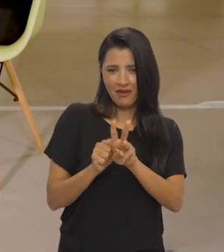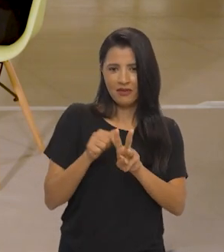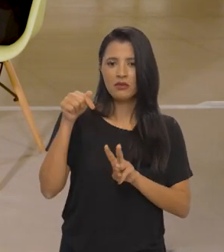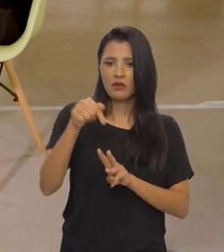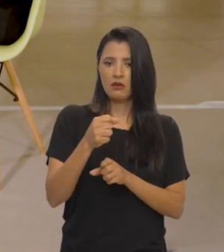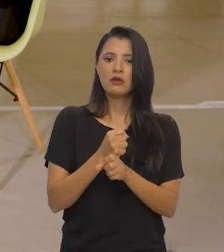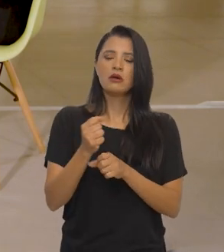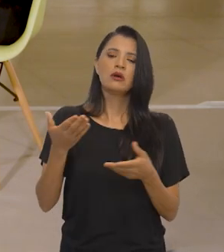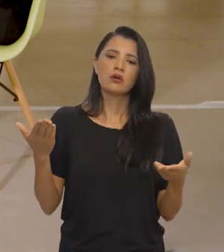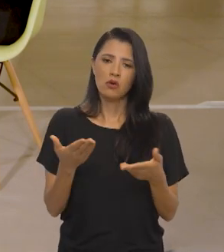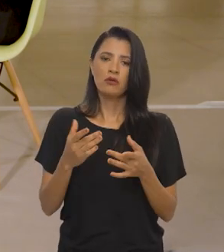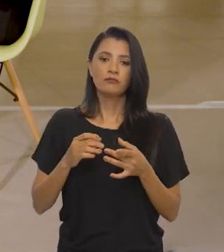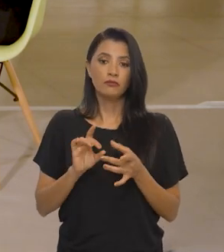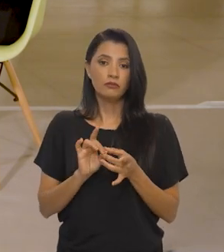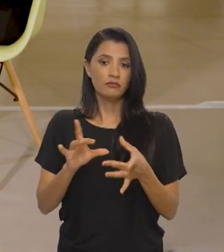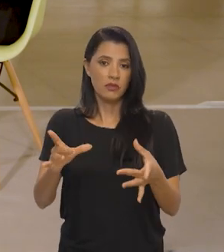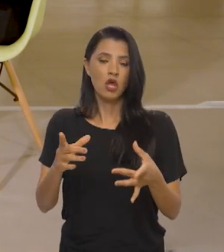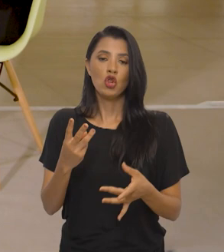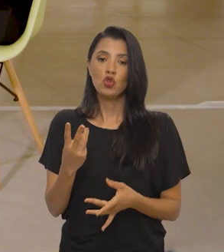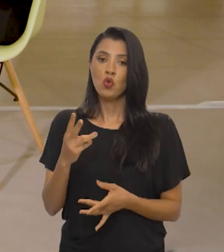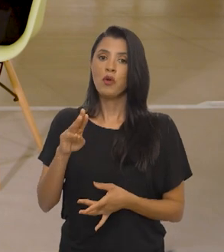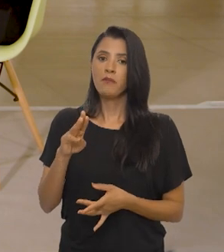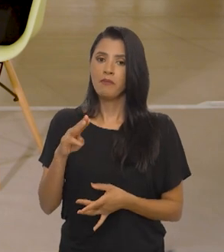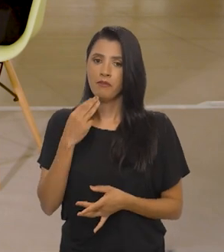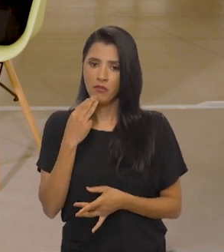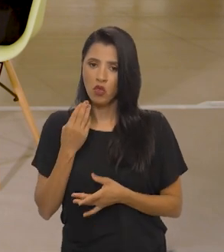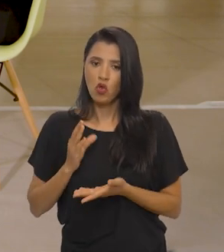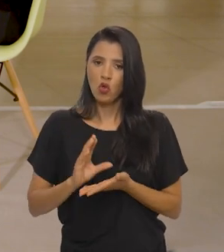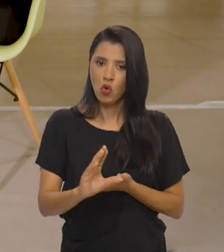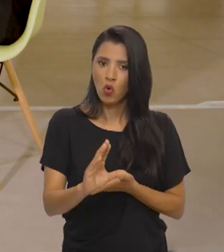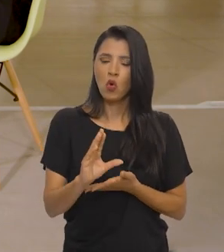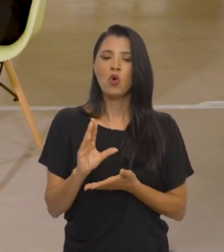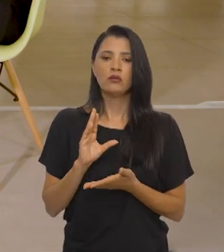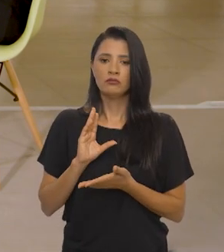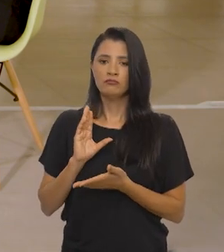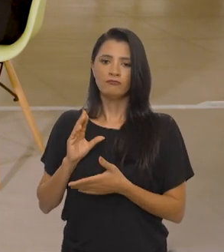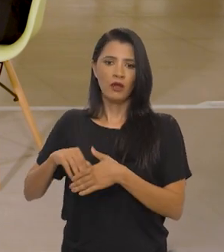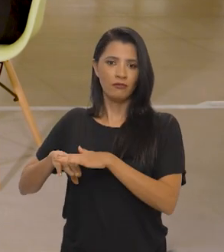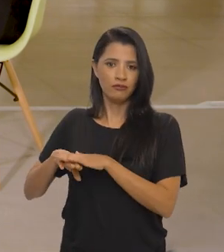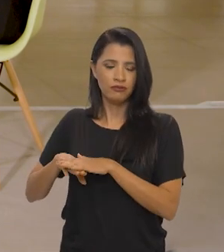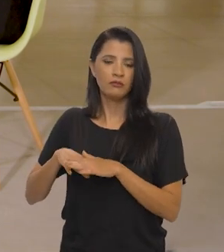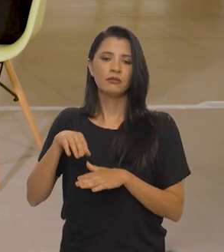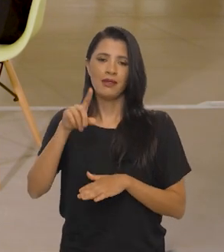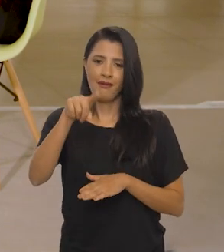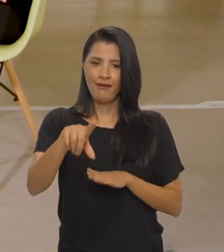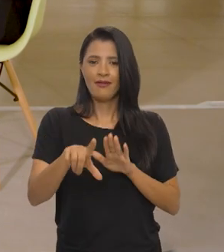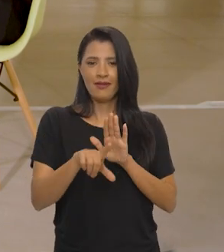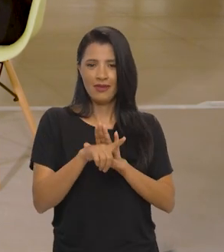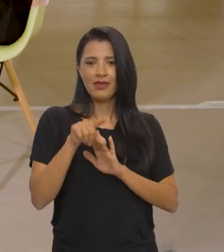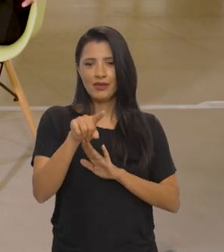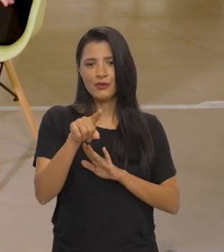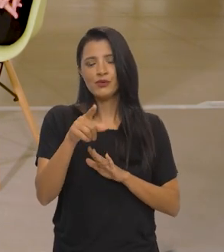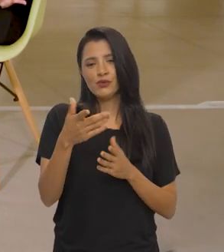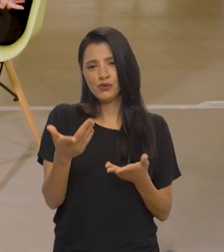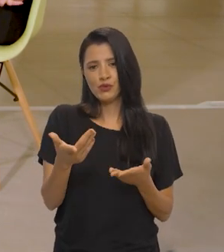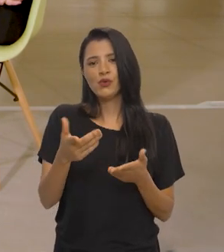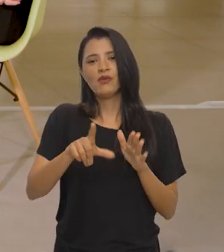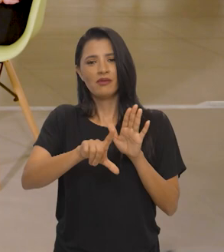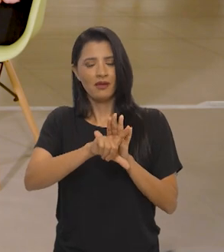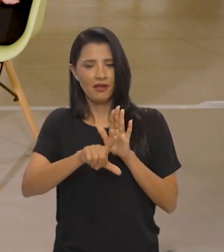meses desse ano foram liberados mais de 2 bilhões que estavam represados. Exatamente. Isso na lei, né?